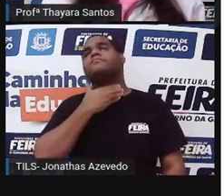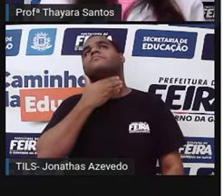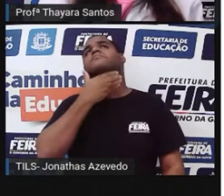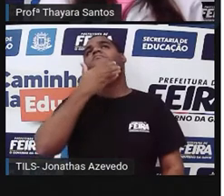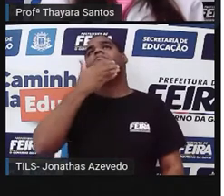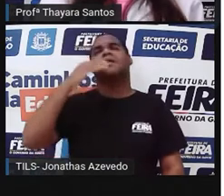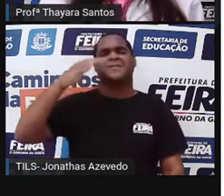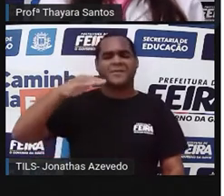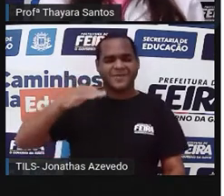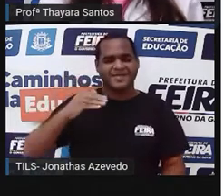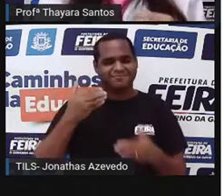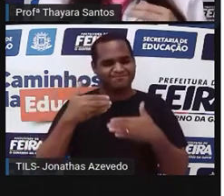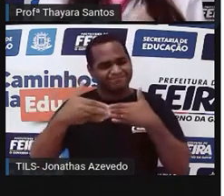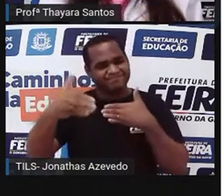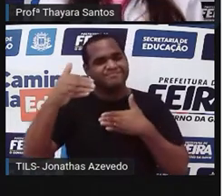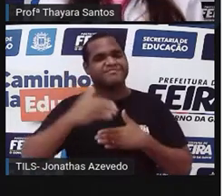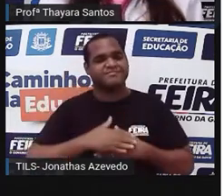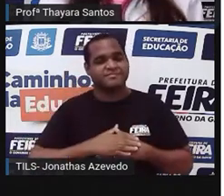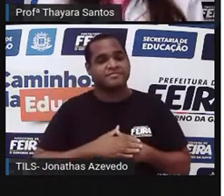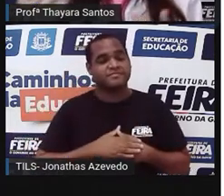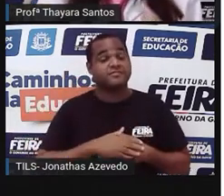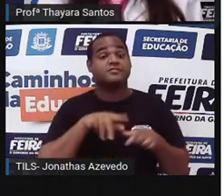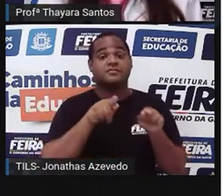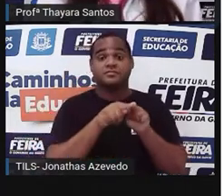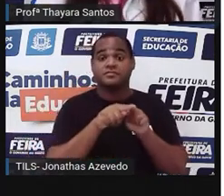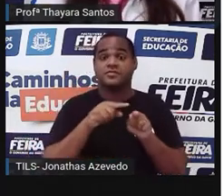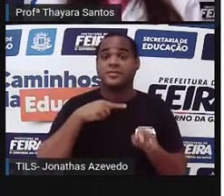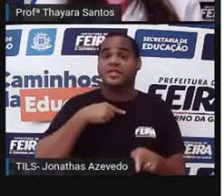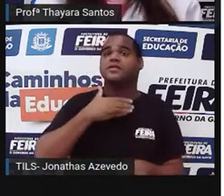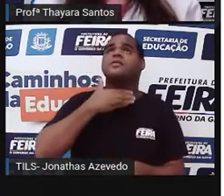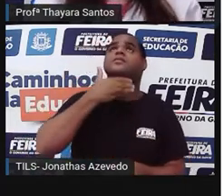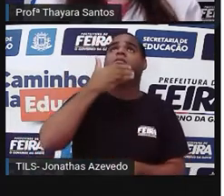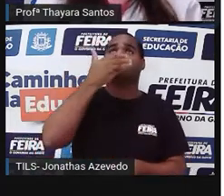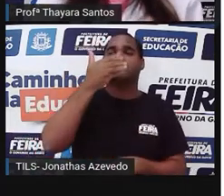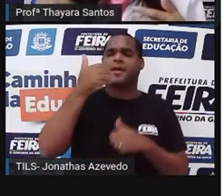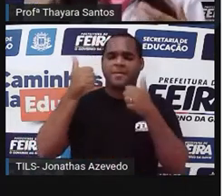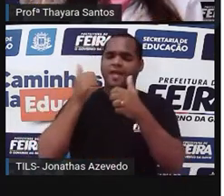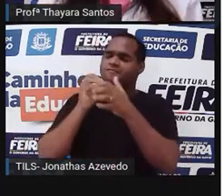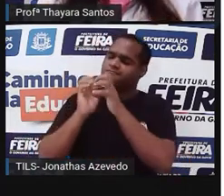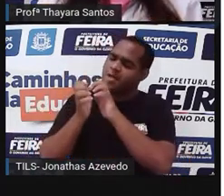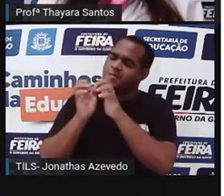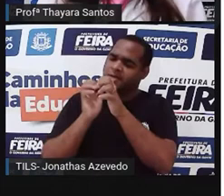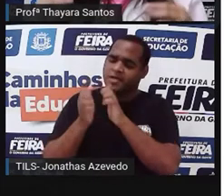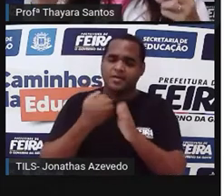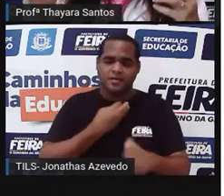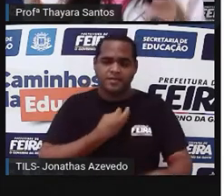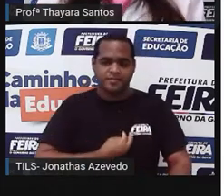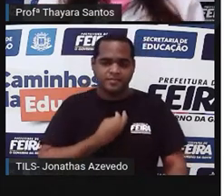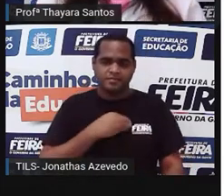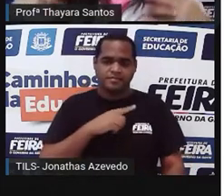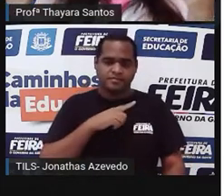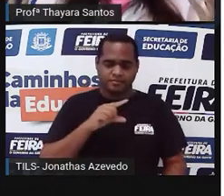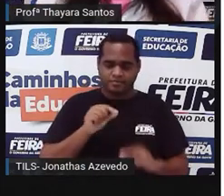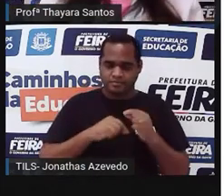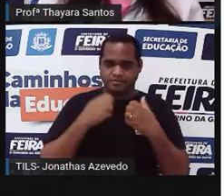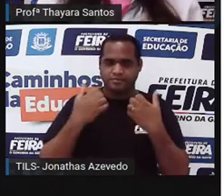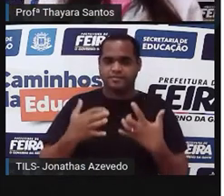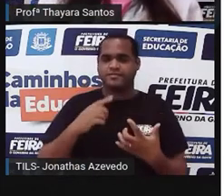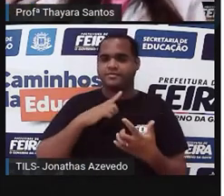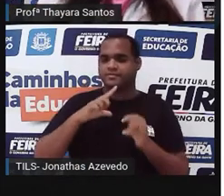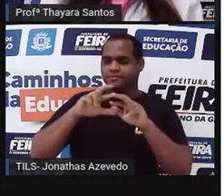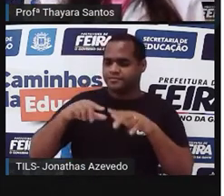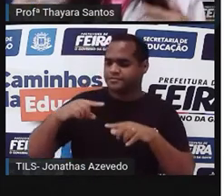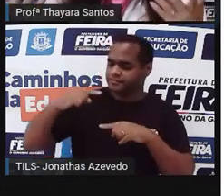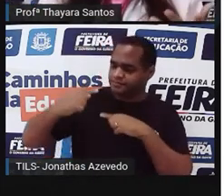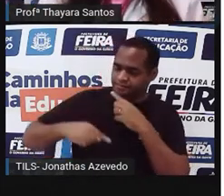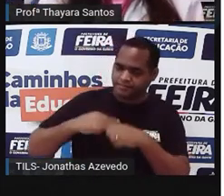adiante. Já aquelas girafas que tinham pescoço longo conseguiam comer bem, elas viveram mais, elas conseguiram ter mais descendentes,